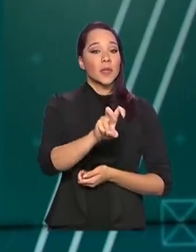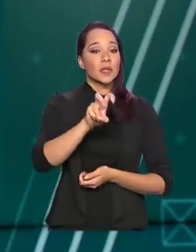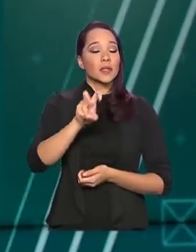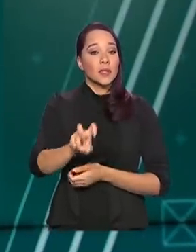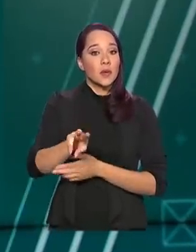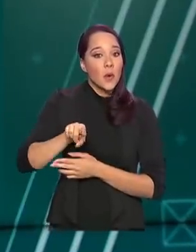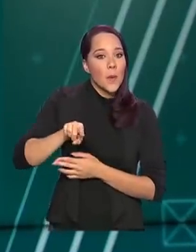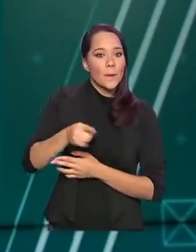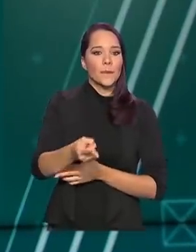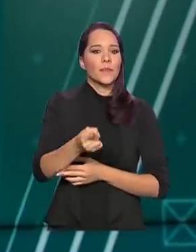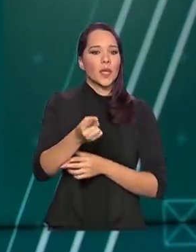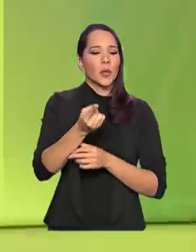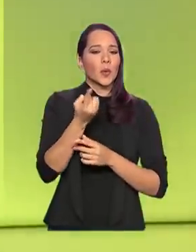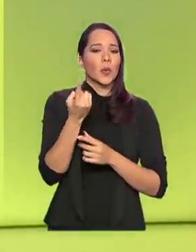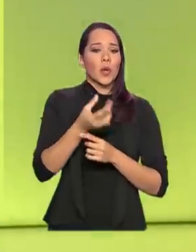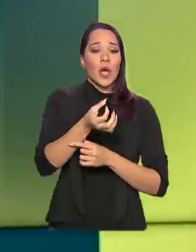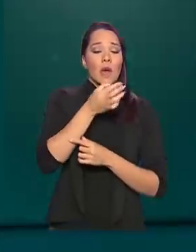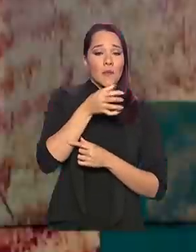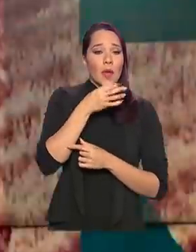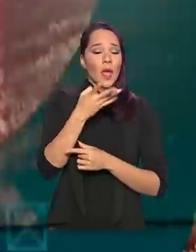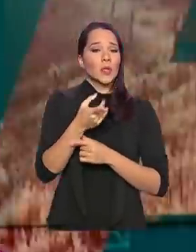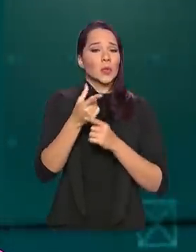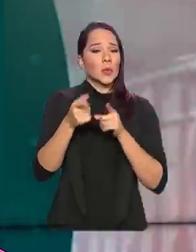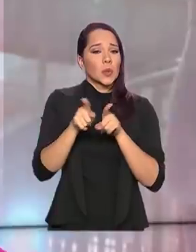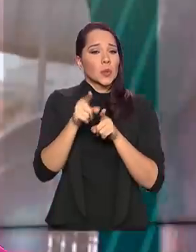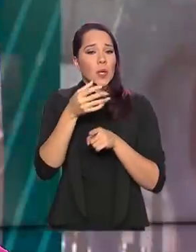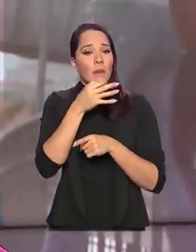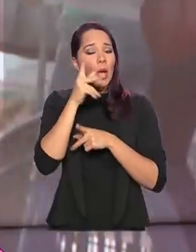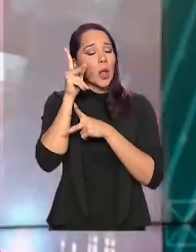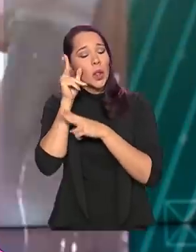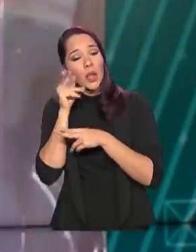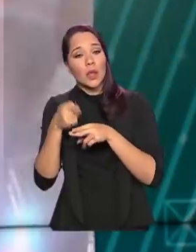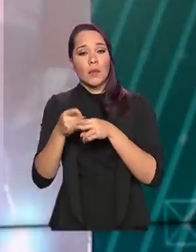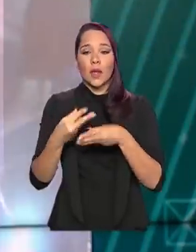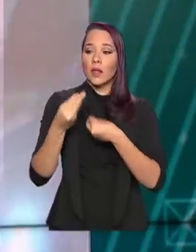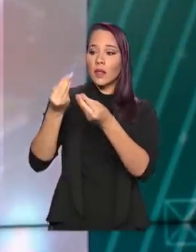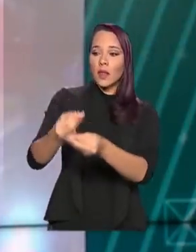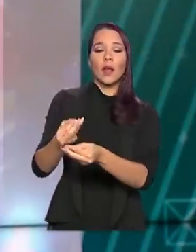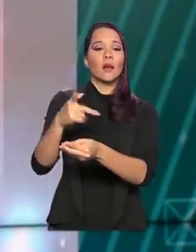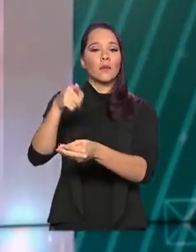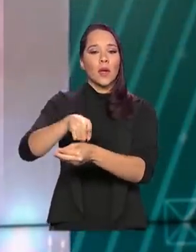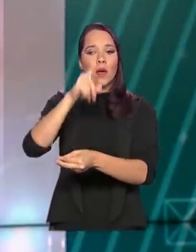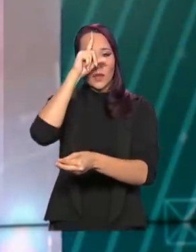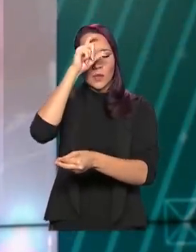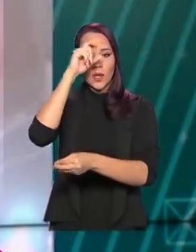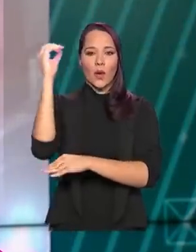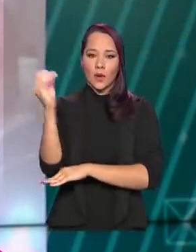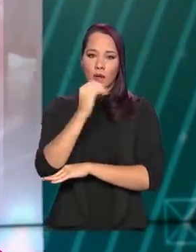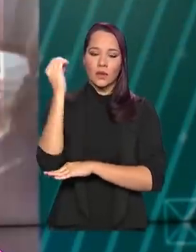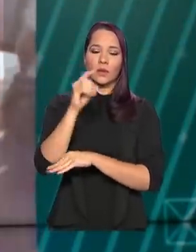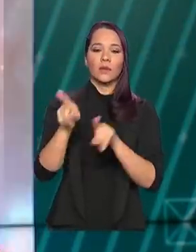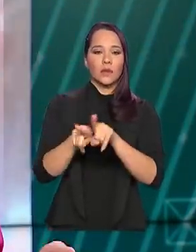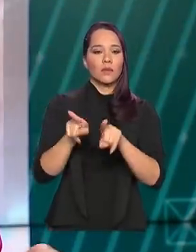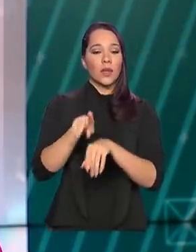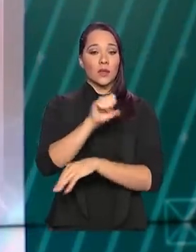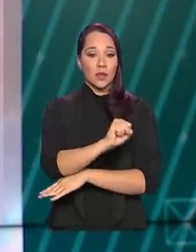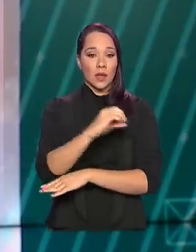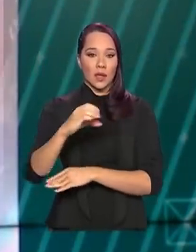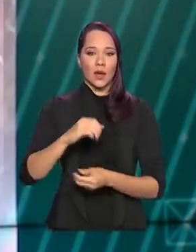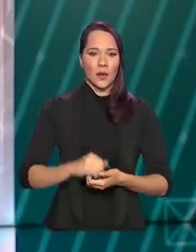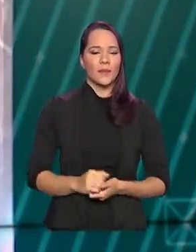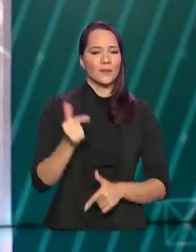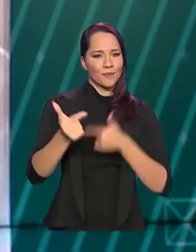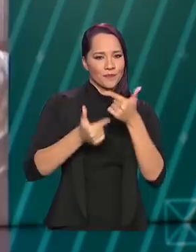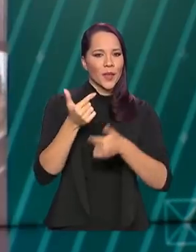mil anestésicos e sedativos também foram entregues no fim de semana para hospitais do Rio Grande do Sul e de Santa Catarina. A ação